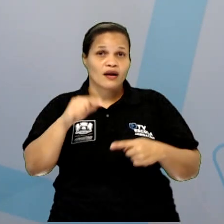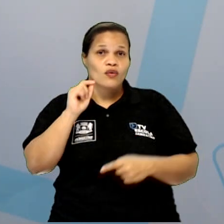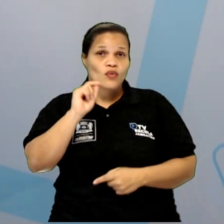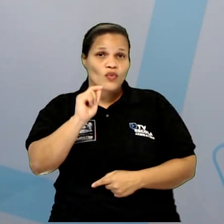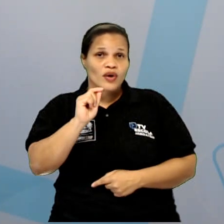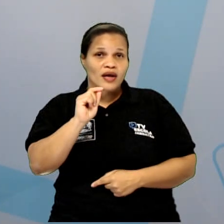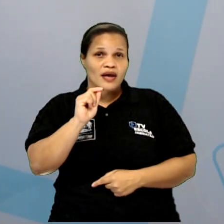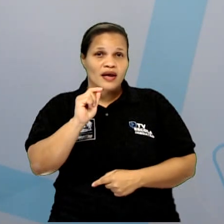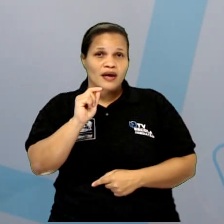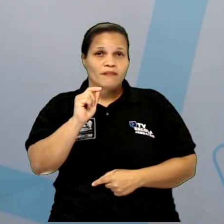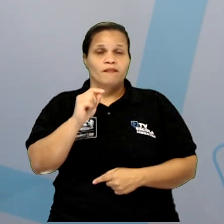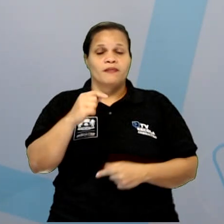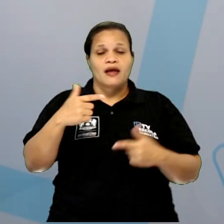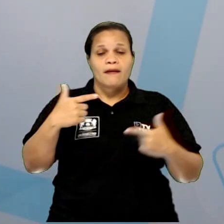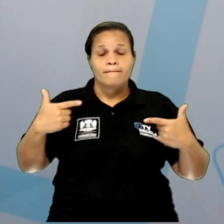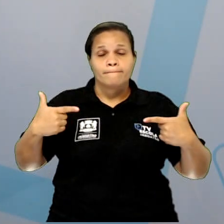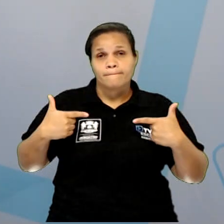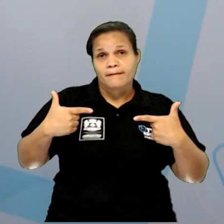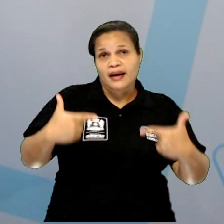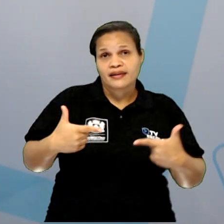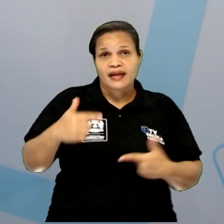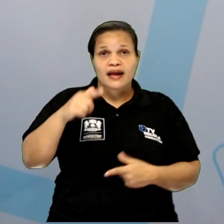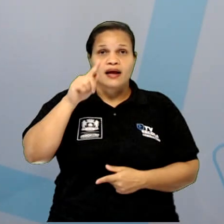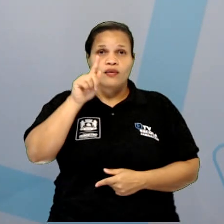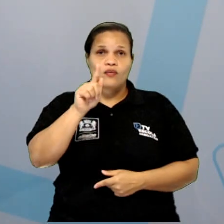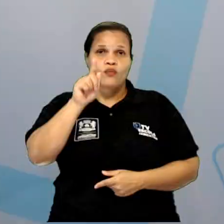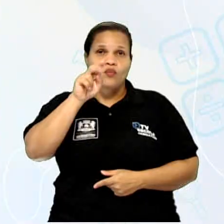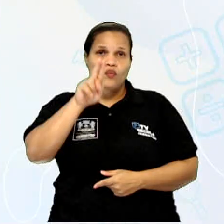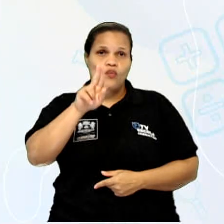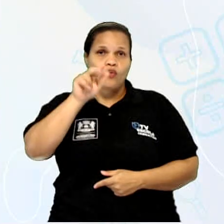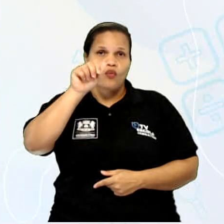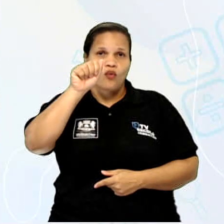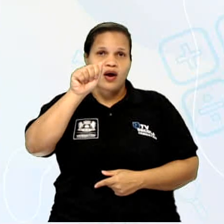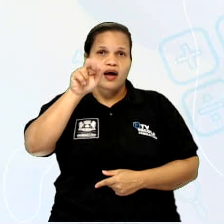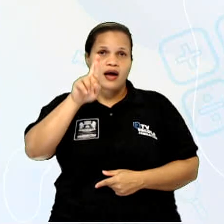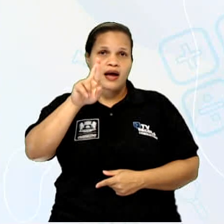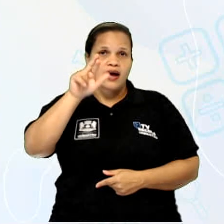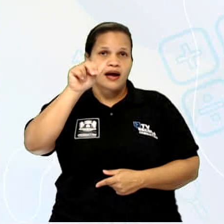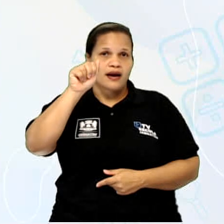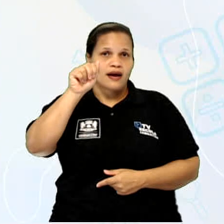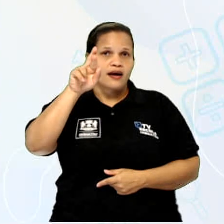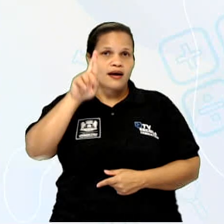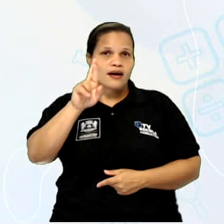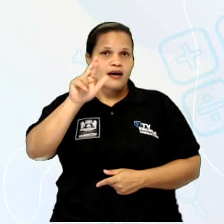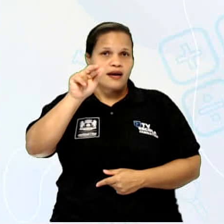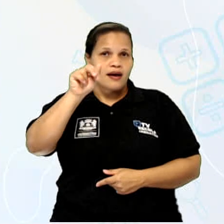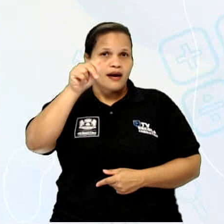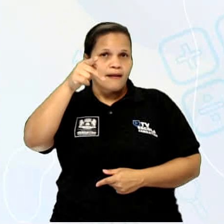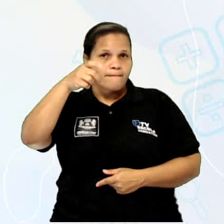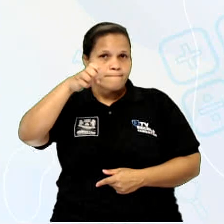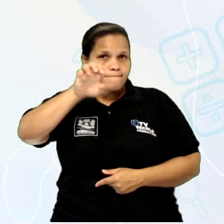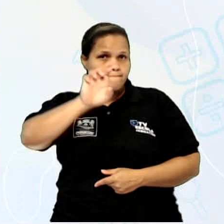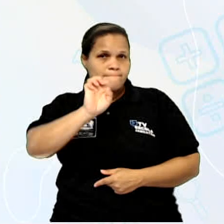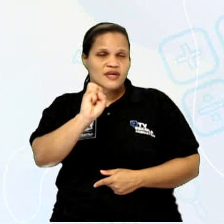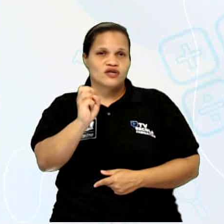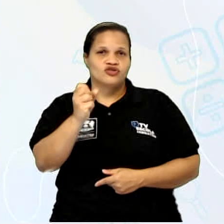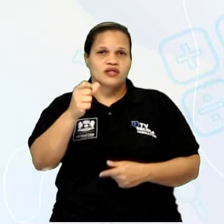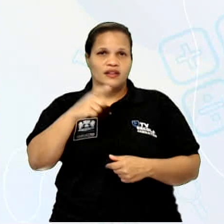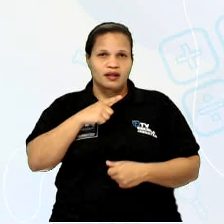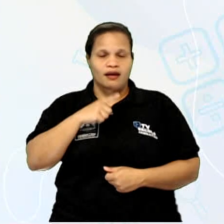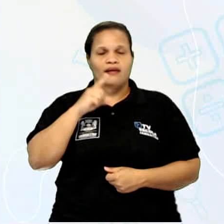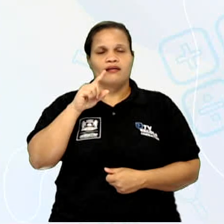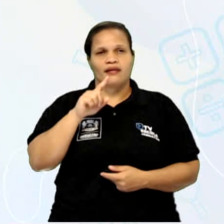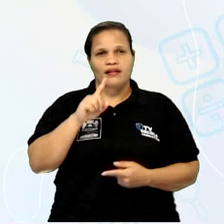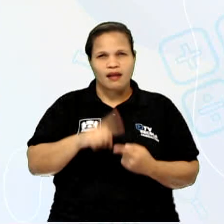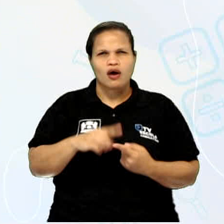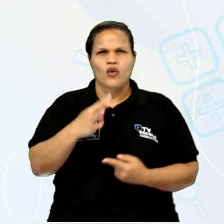das Tabocas. Então, quem quiser conhecer um pouquinho sobre a história da Batalha dos Guararapes e dos Montes das Tabocas, esse é o lugar para